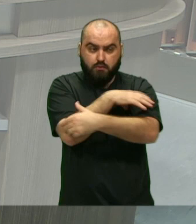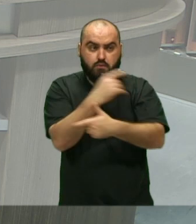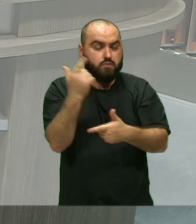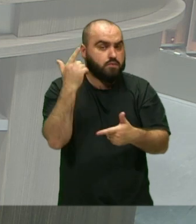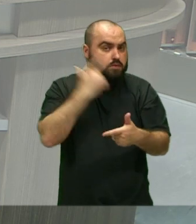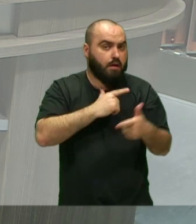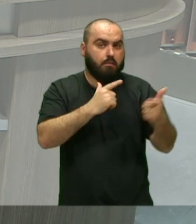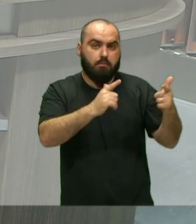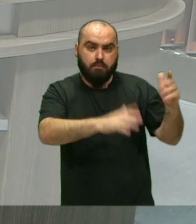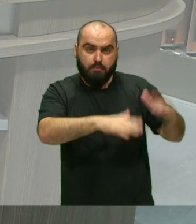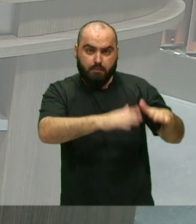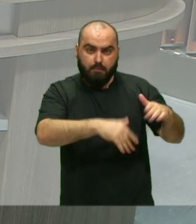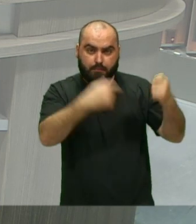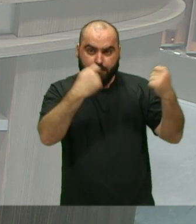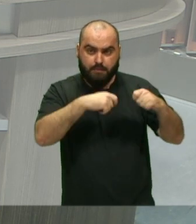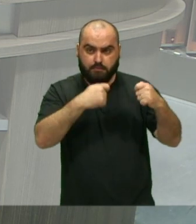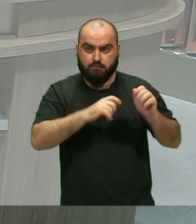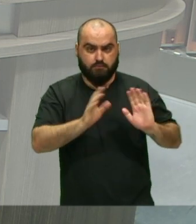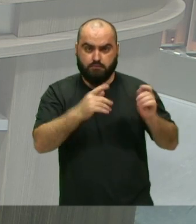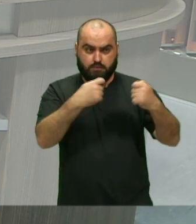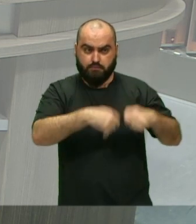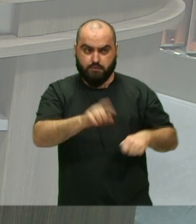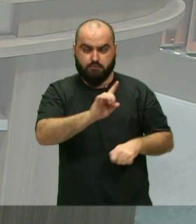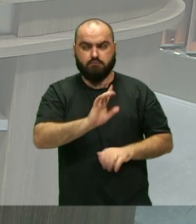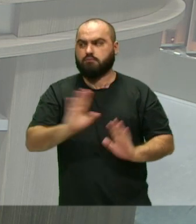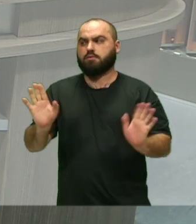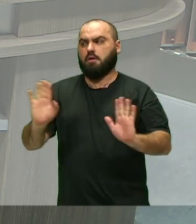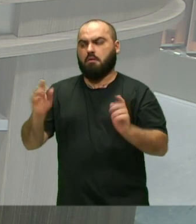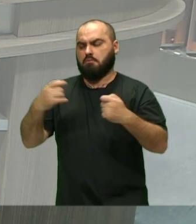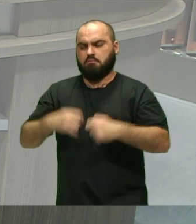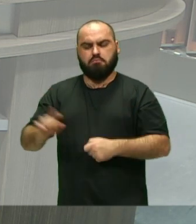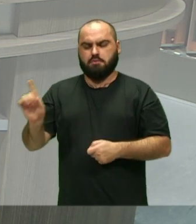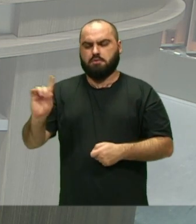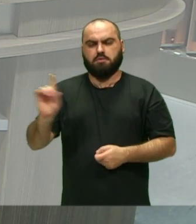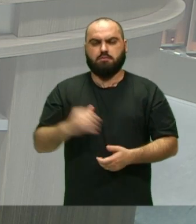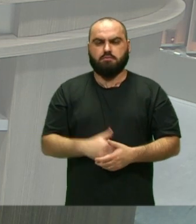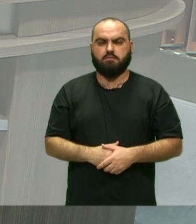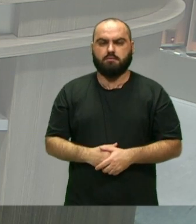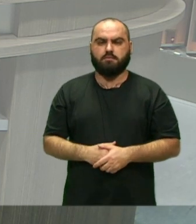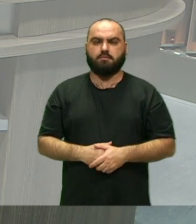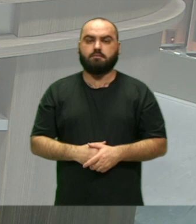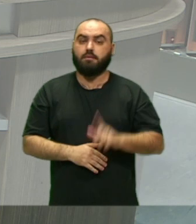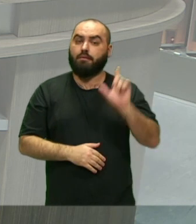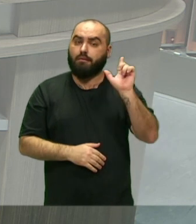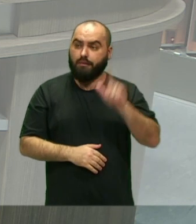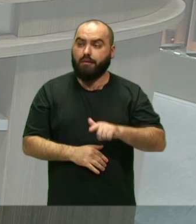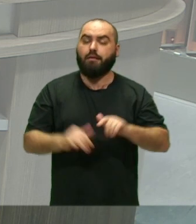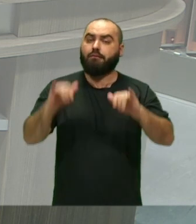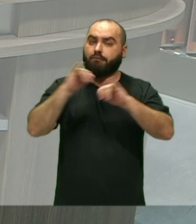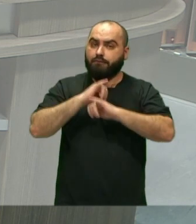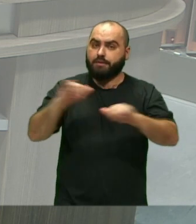Praticante do candomblé Para estar no Maracatu Não, de forma alguma É uma das nossas lutas Também Que a gente está aí lutando Encontra